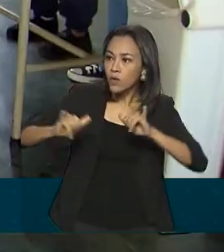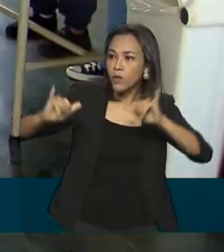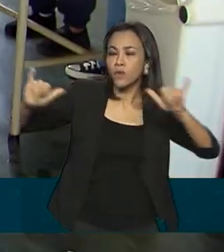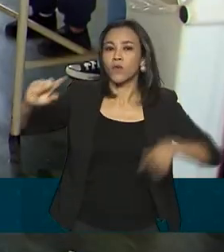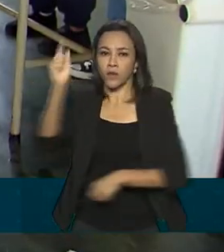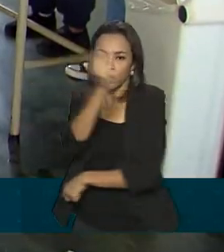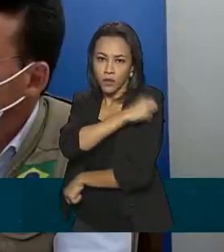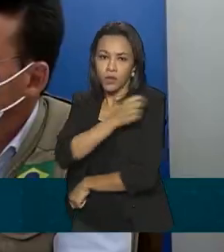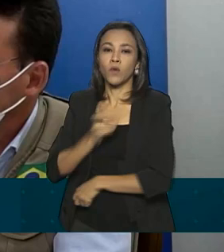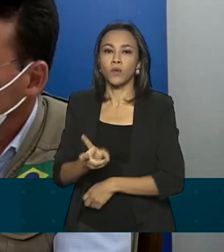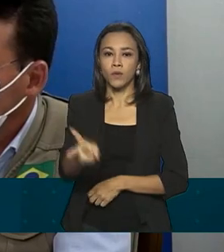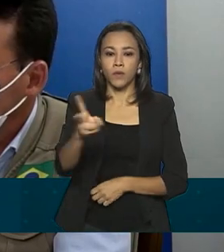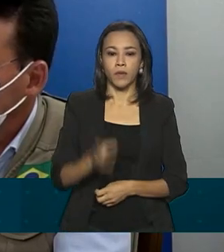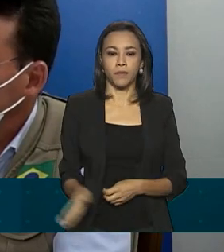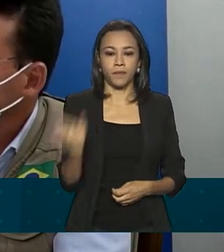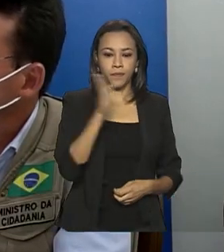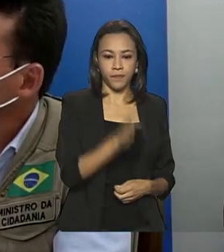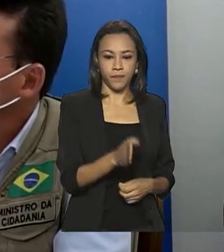continua.